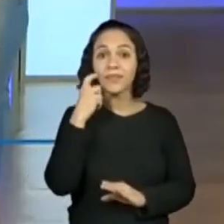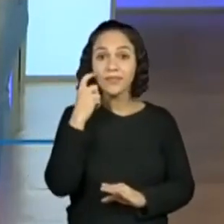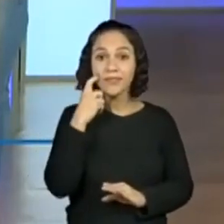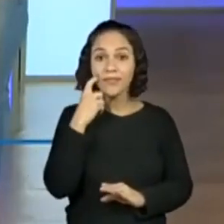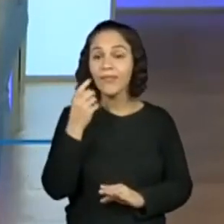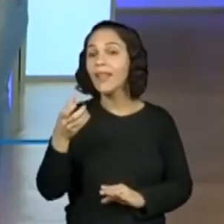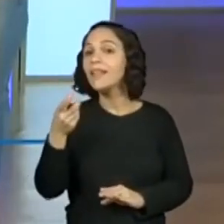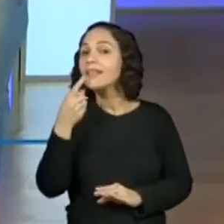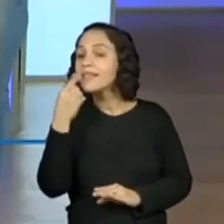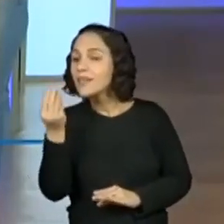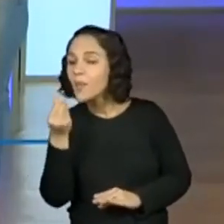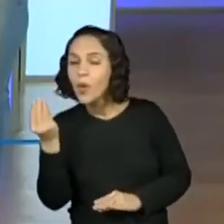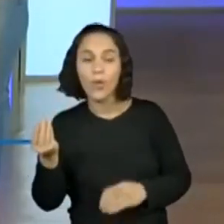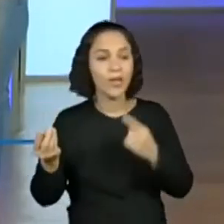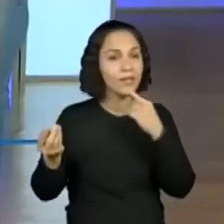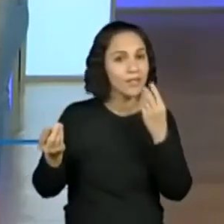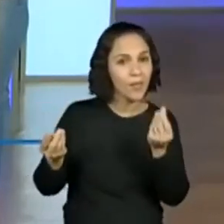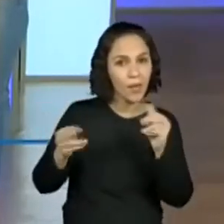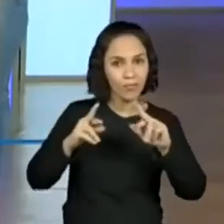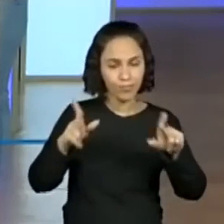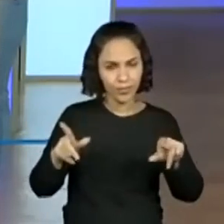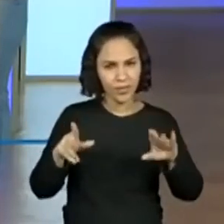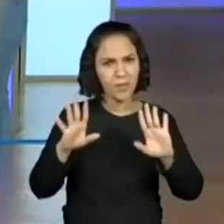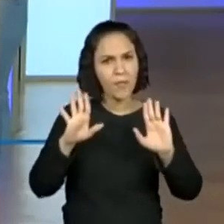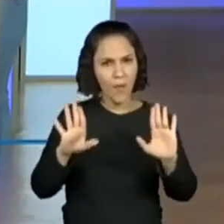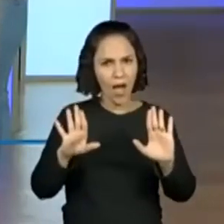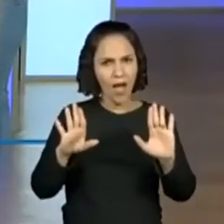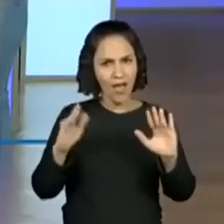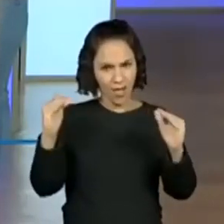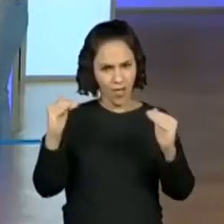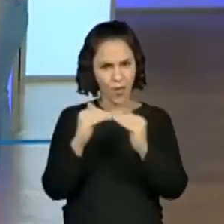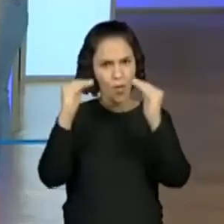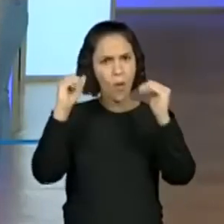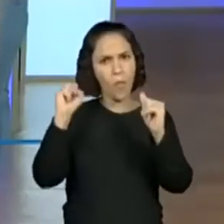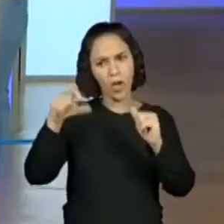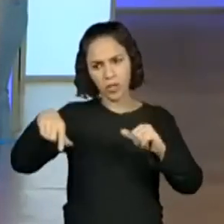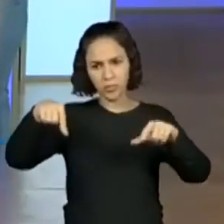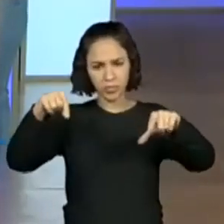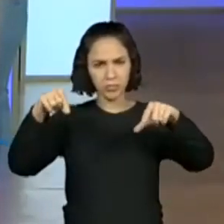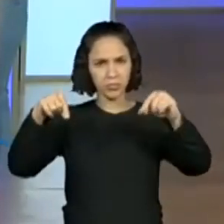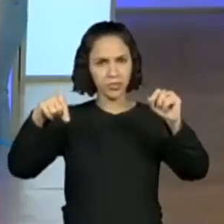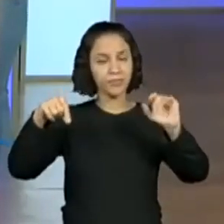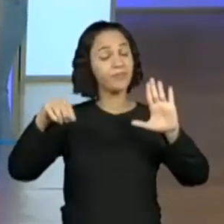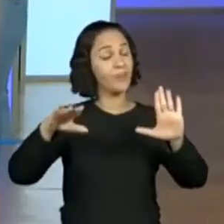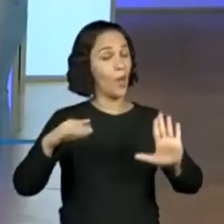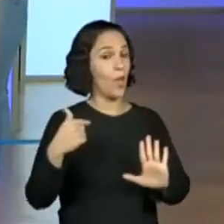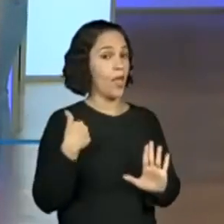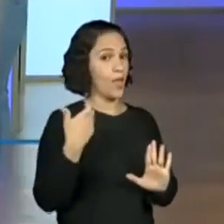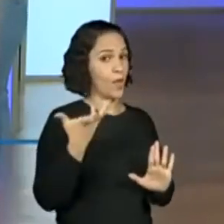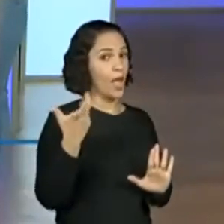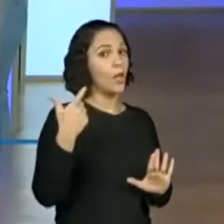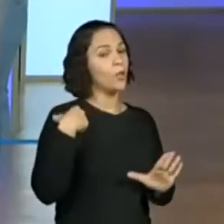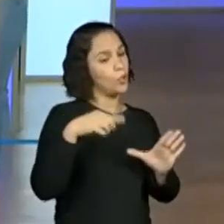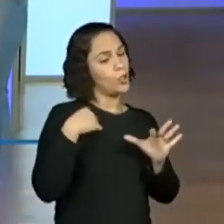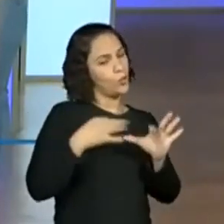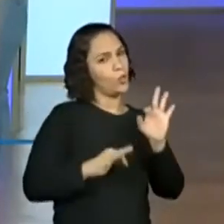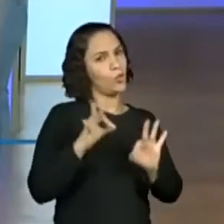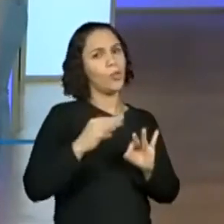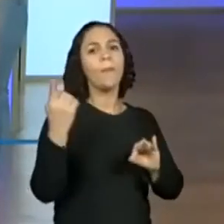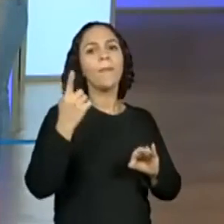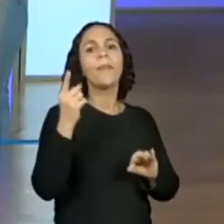Falaram que são chances iguais, né, Pro? Isso. Só que como eu quero ser uma pessoa muito justa, a gente vai tirar um cara e coroa primeiro.